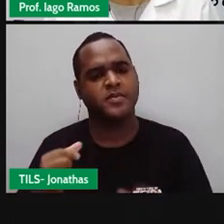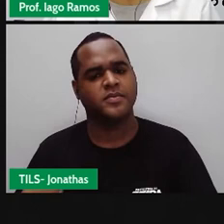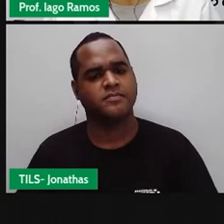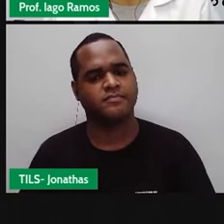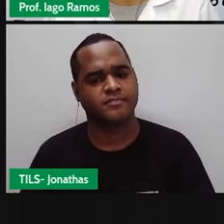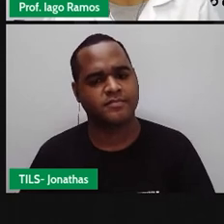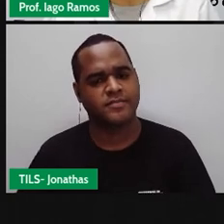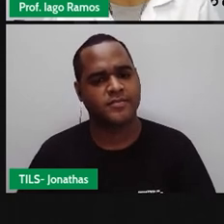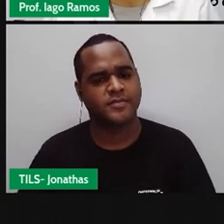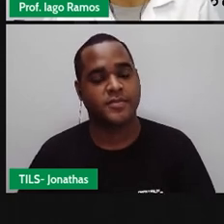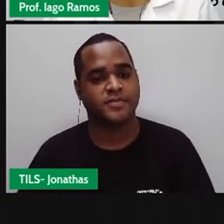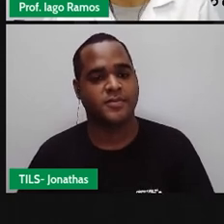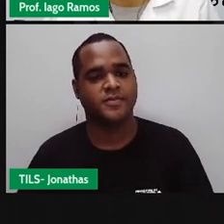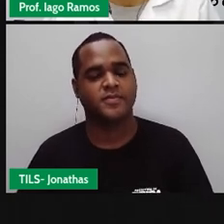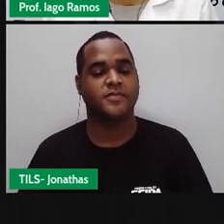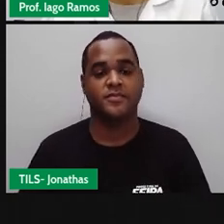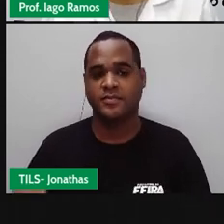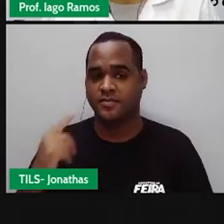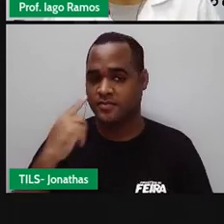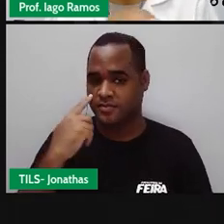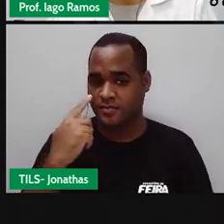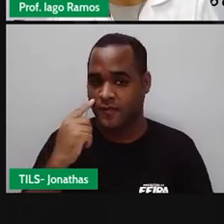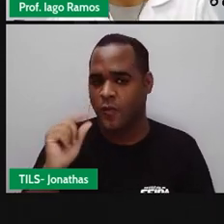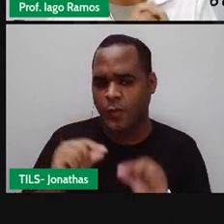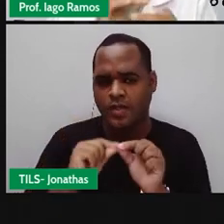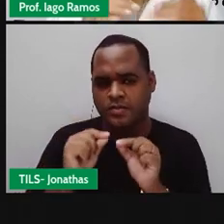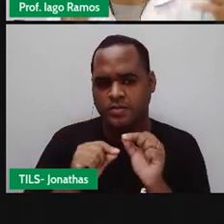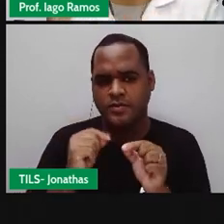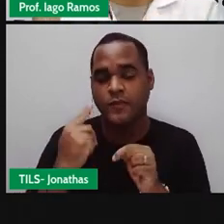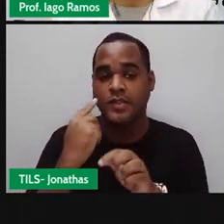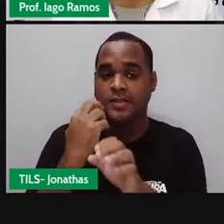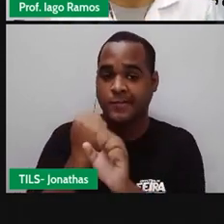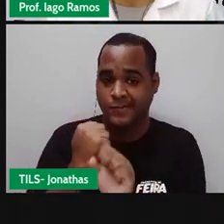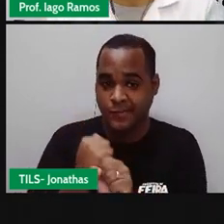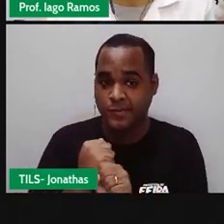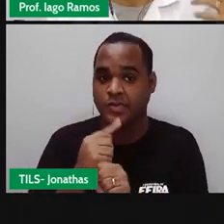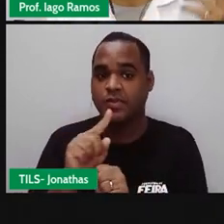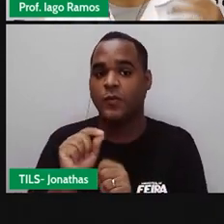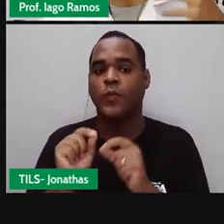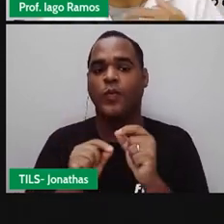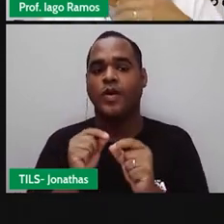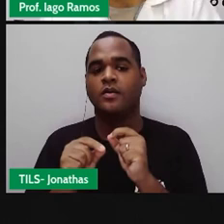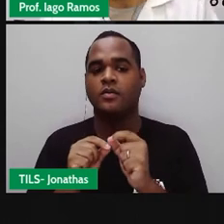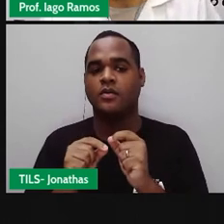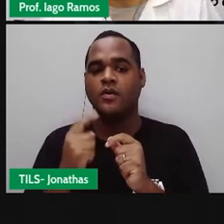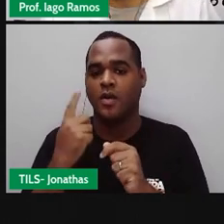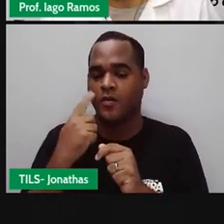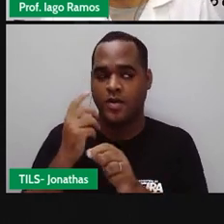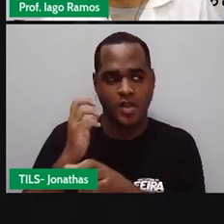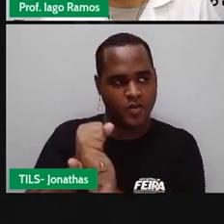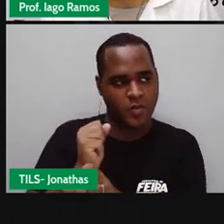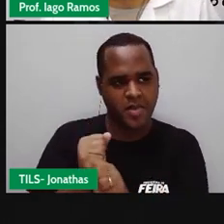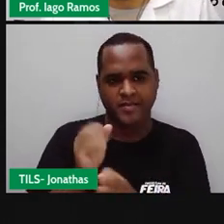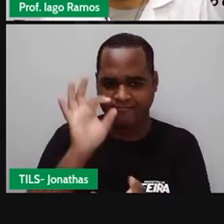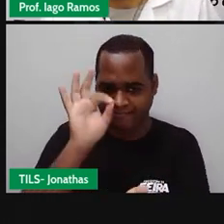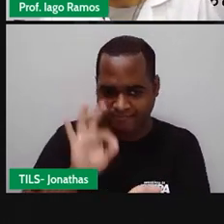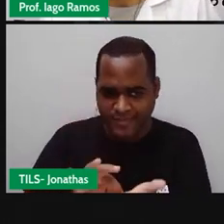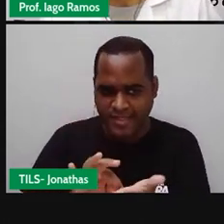Quanto é que dá dois menos três? Se a gente pensar em números naturais, não tem como dar resultado.